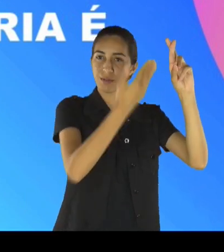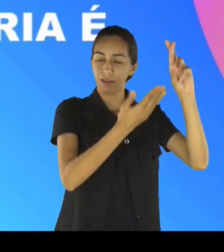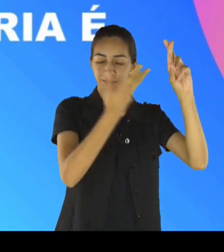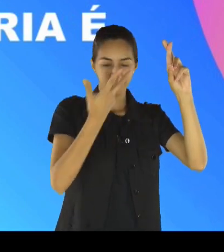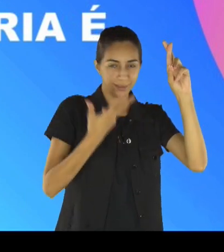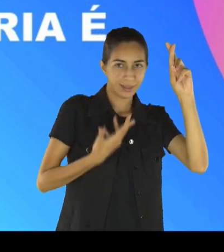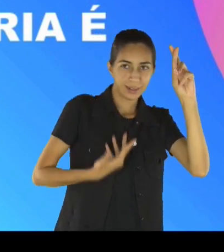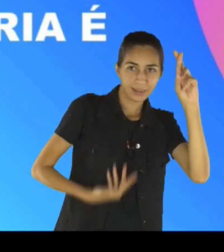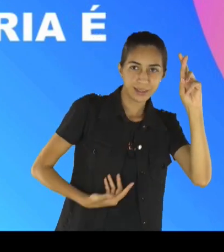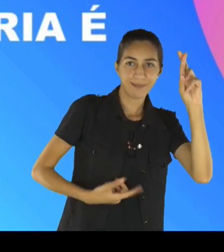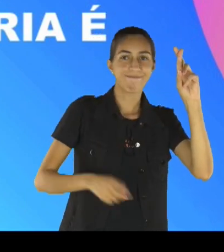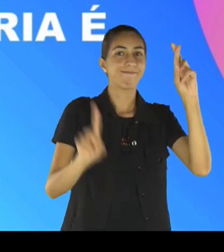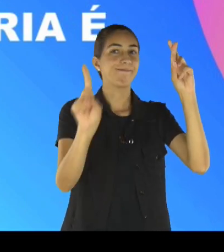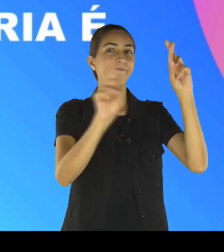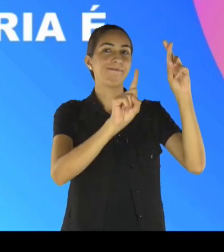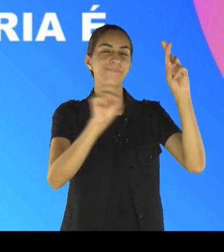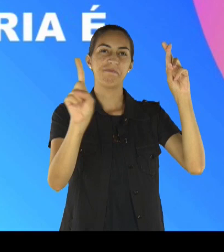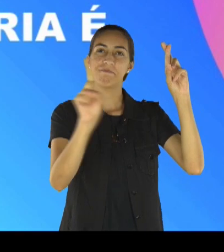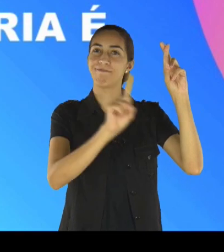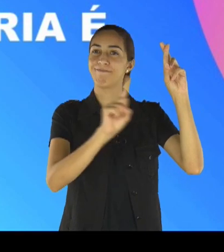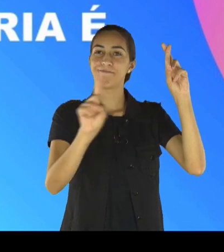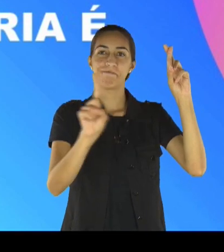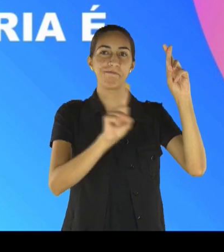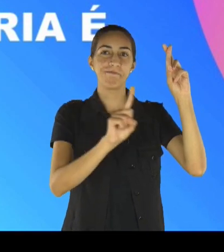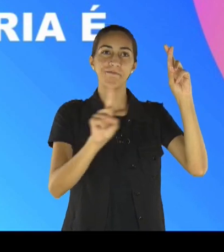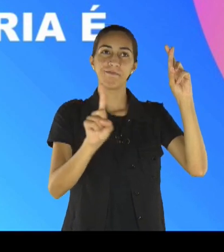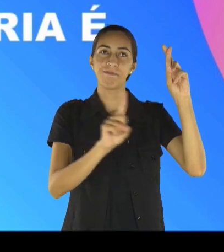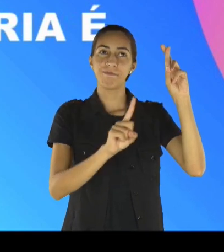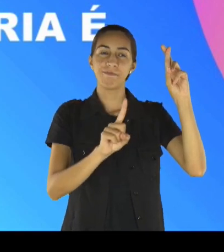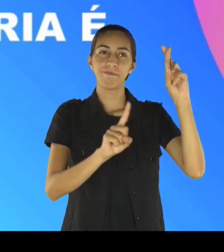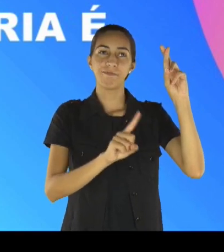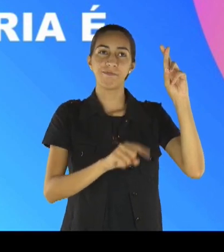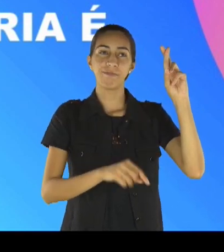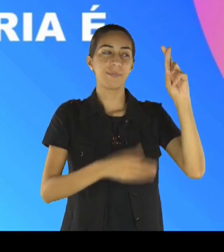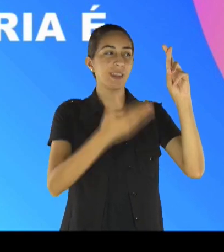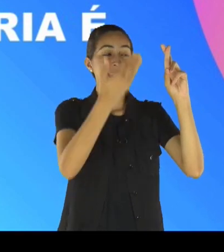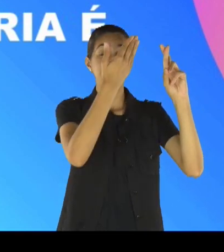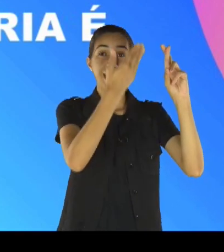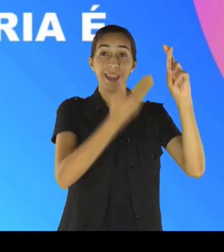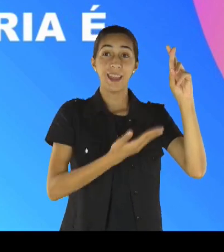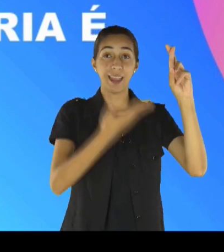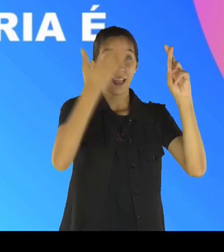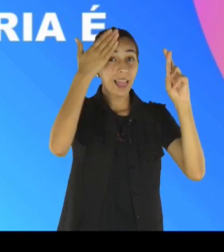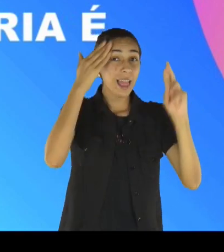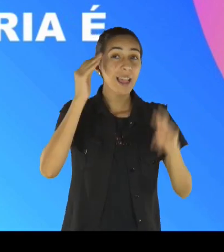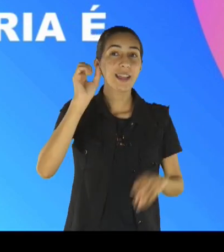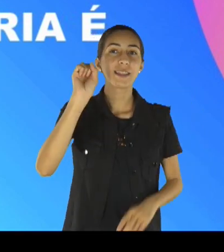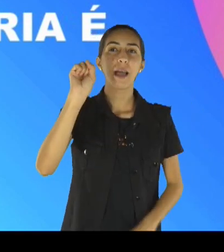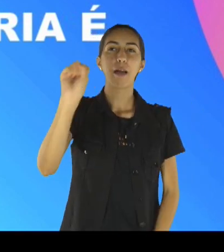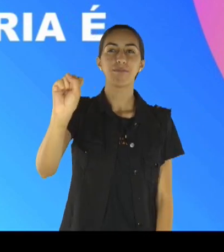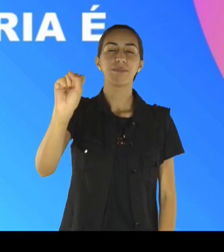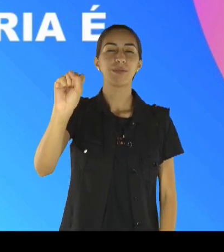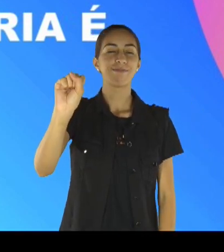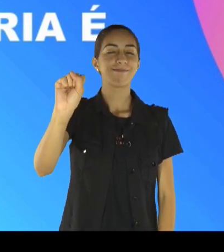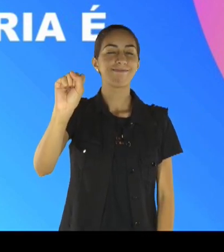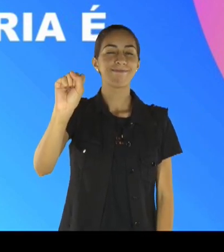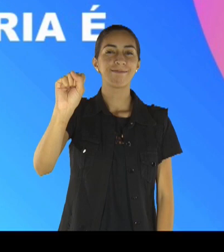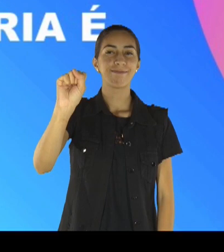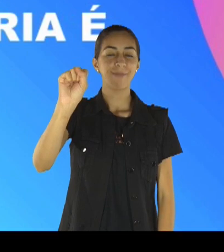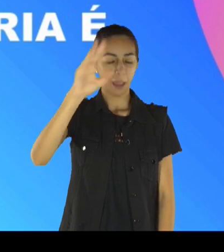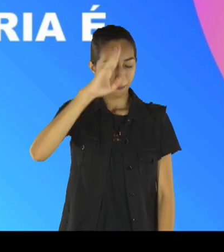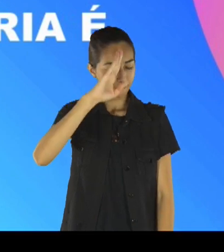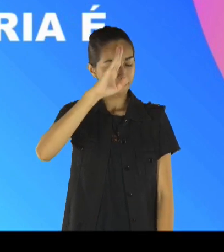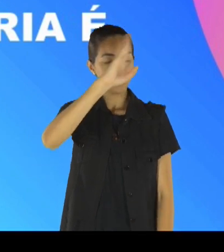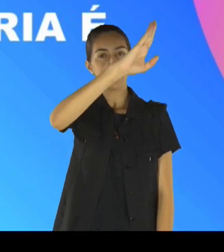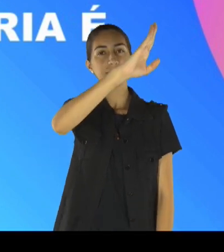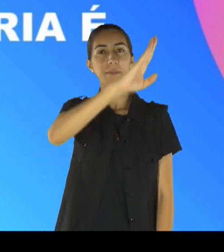cansa, nem fique exausto, sua sabedoria, é insondável, você não tem, como saber,